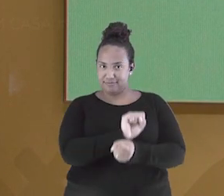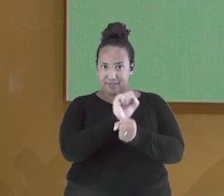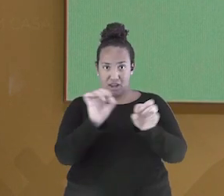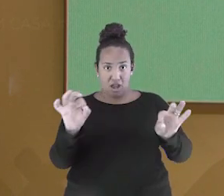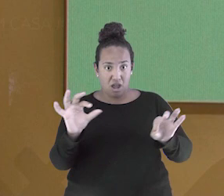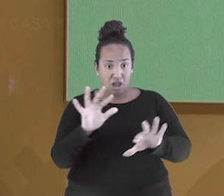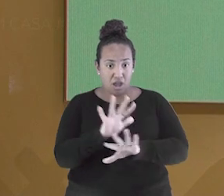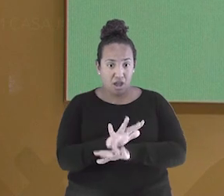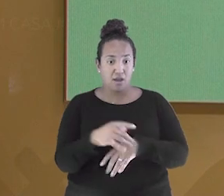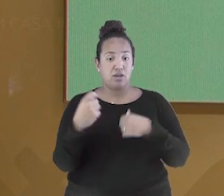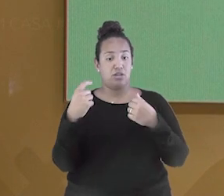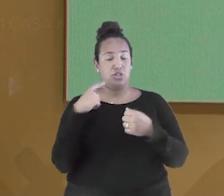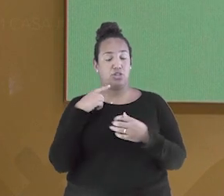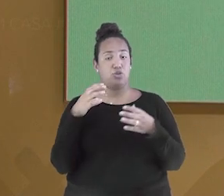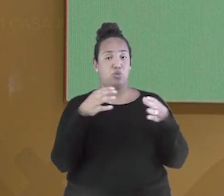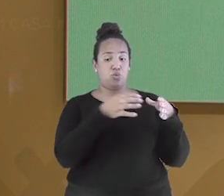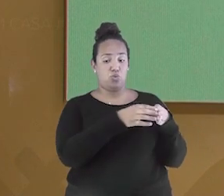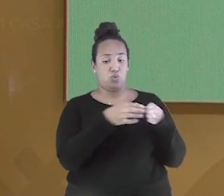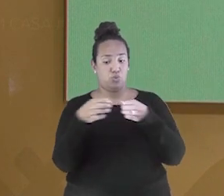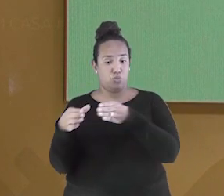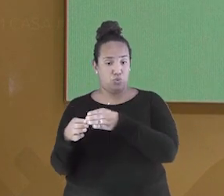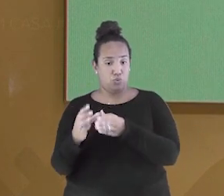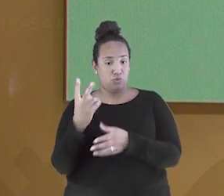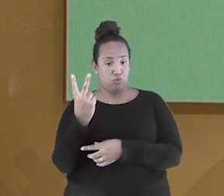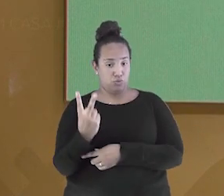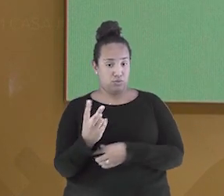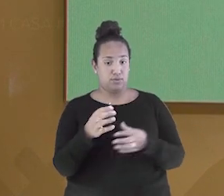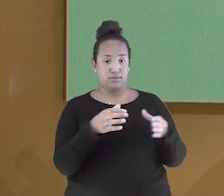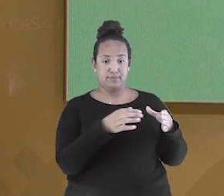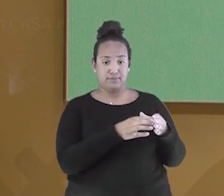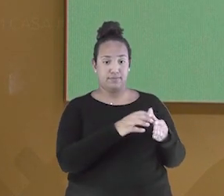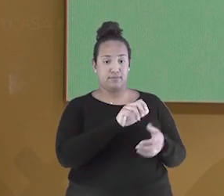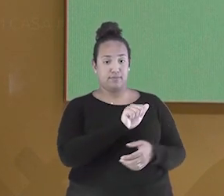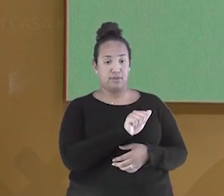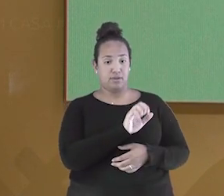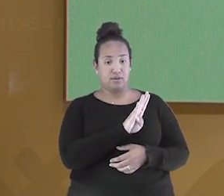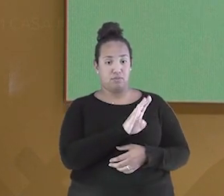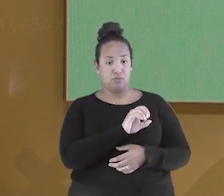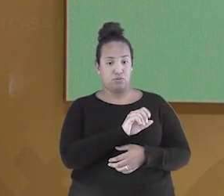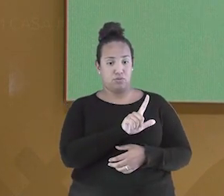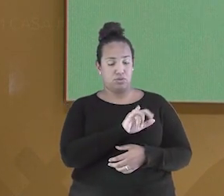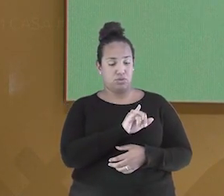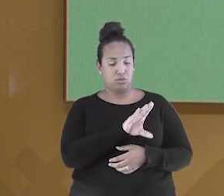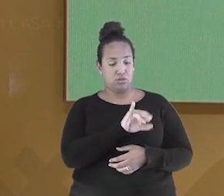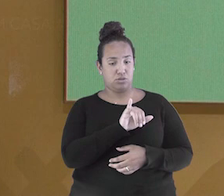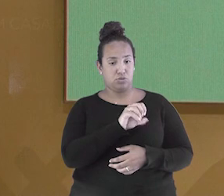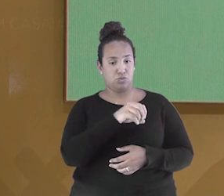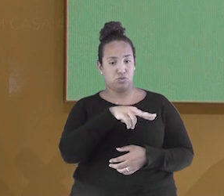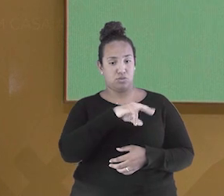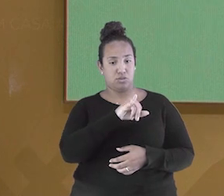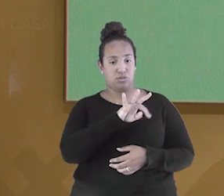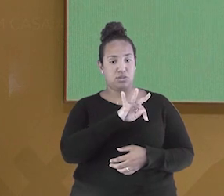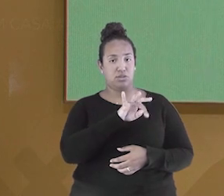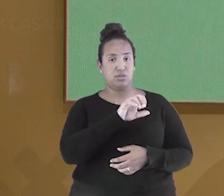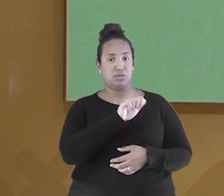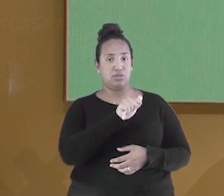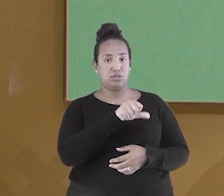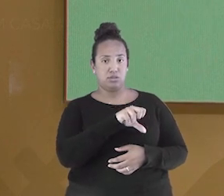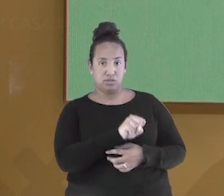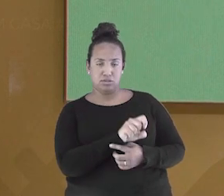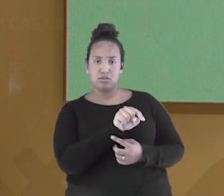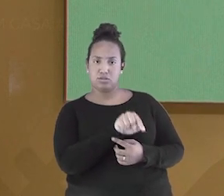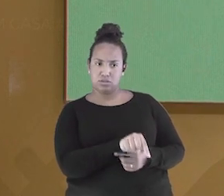grupos. Os abolicionistas, que eram a favor do fim da escravidão, e os escravistas, que eram contra o fim da